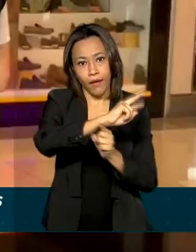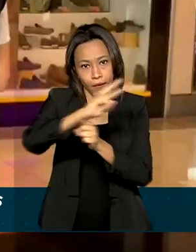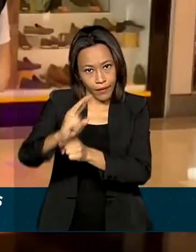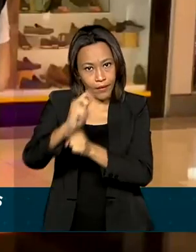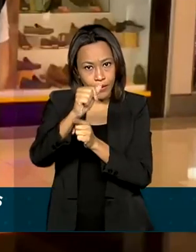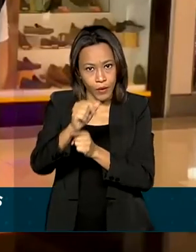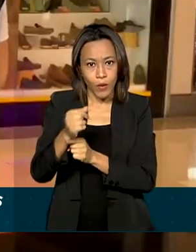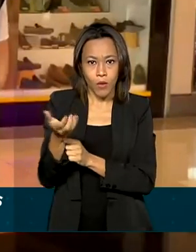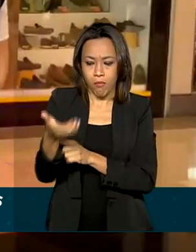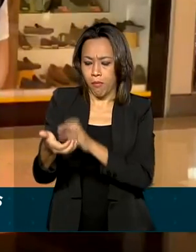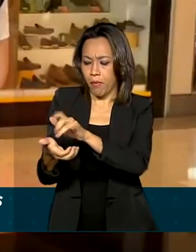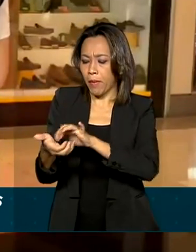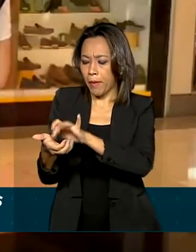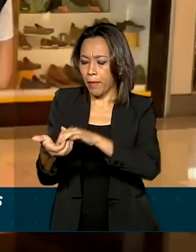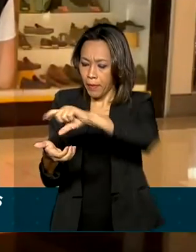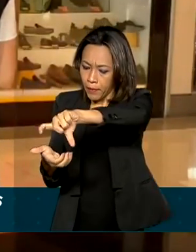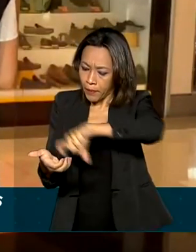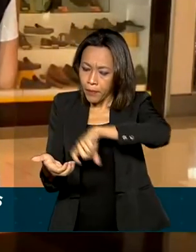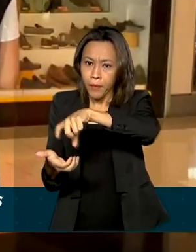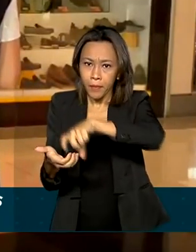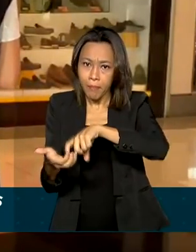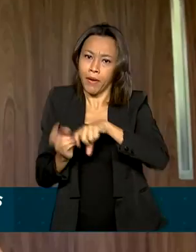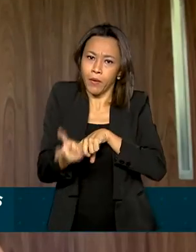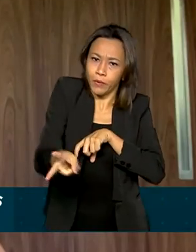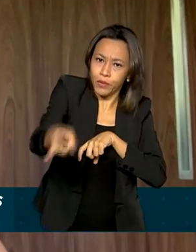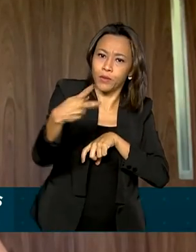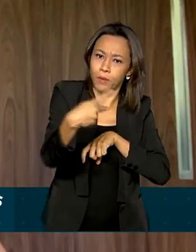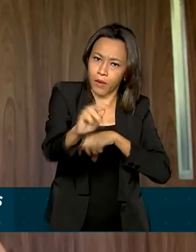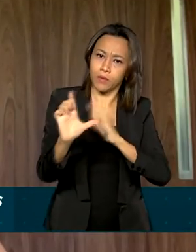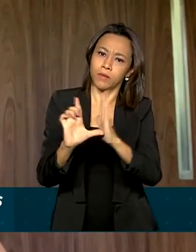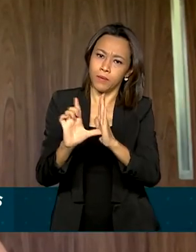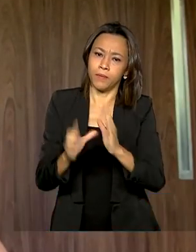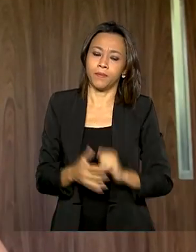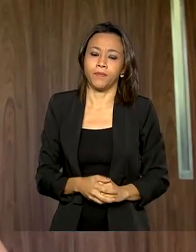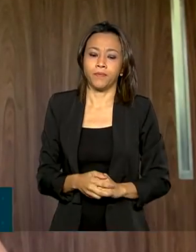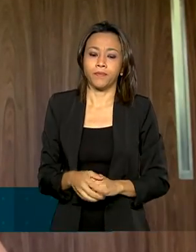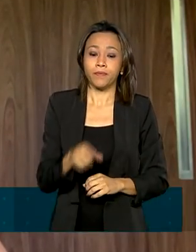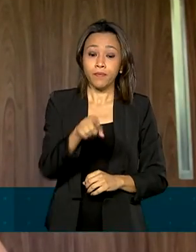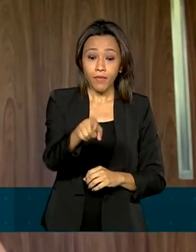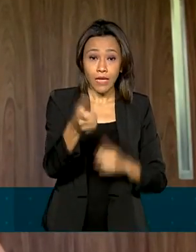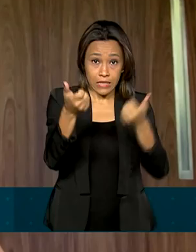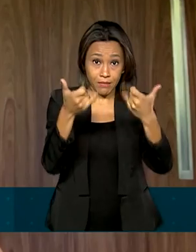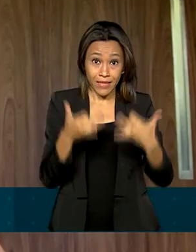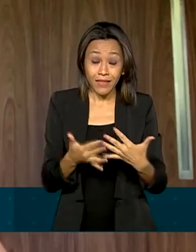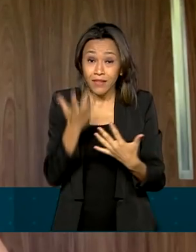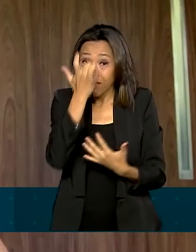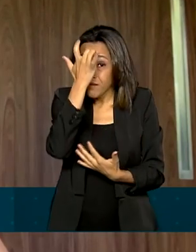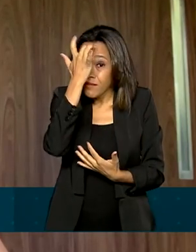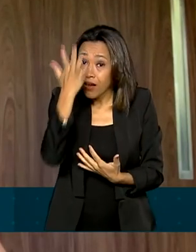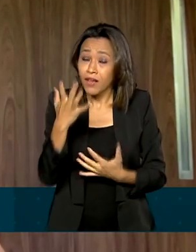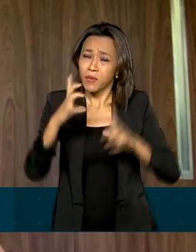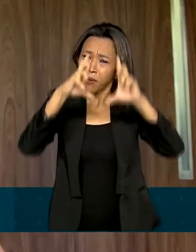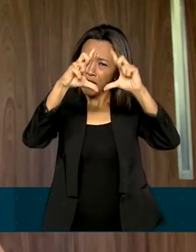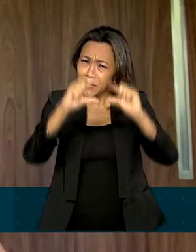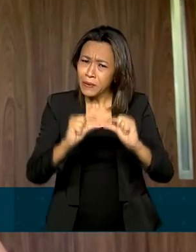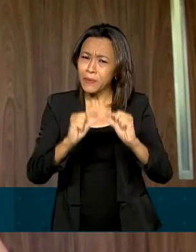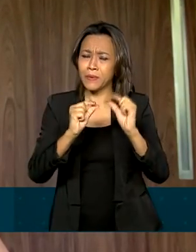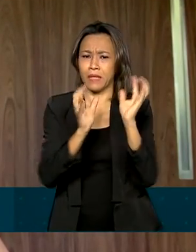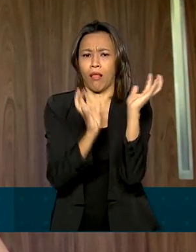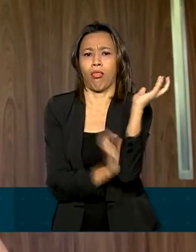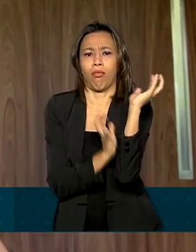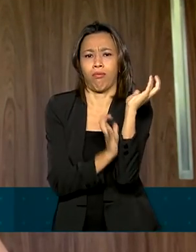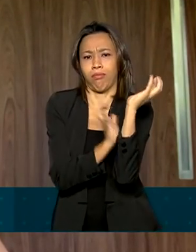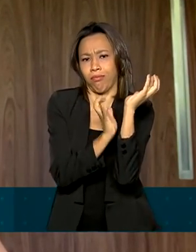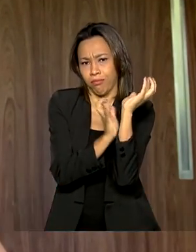maquininha para ajudar a manter o pequeno negócio. Isso facilita, desburocratiza, que é super